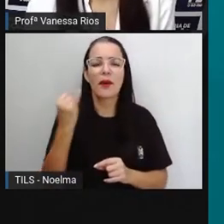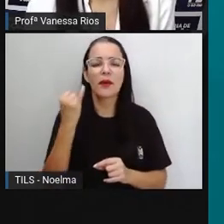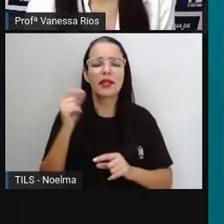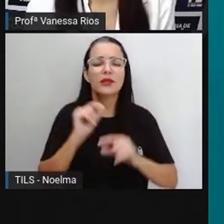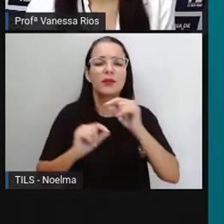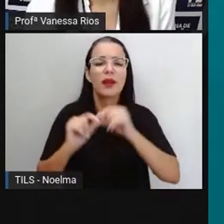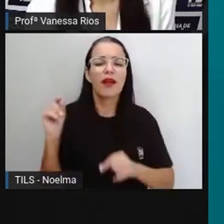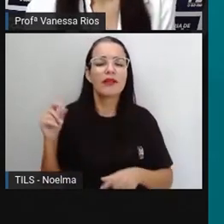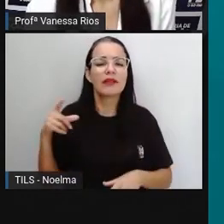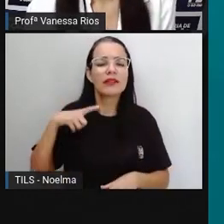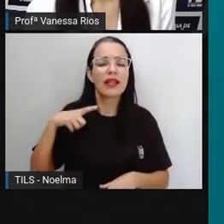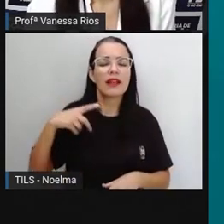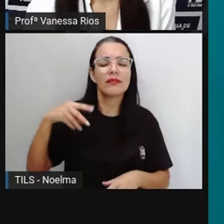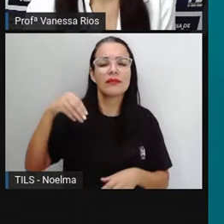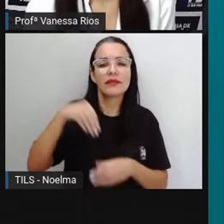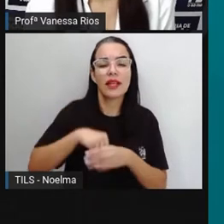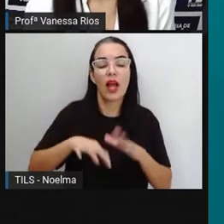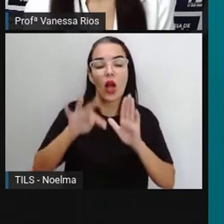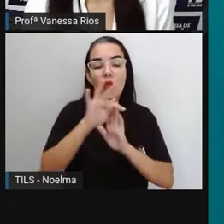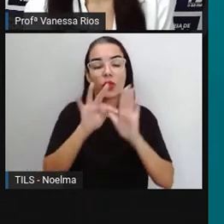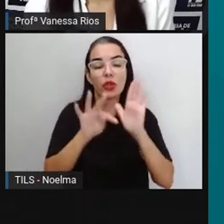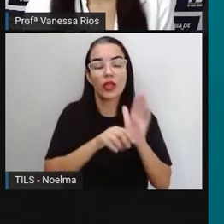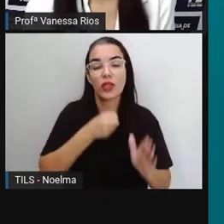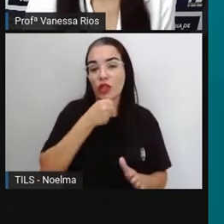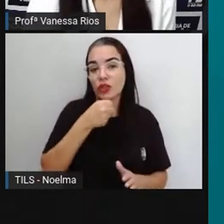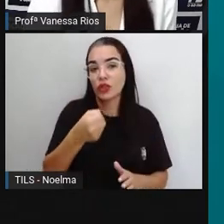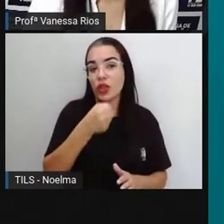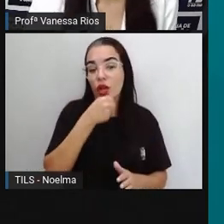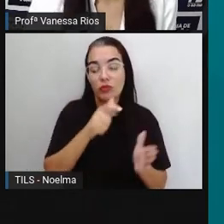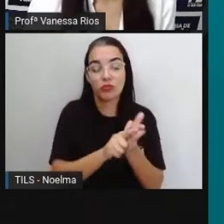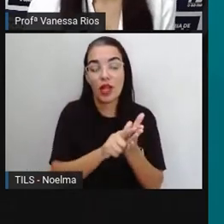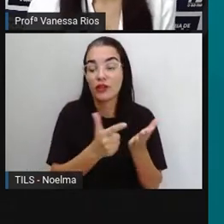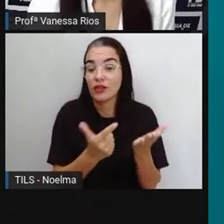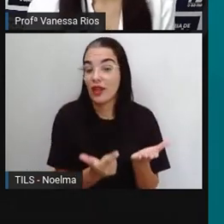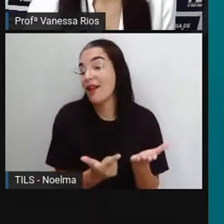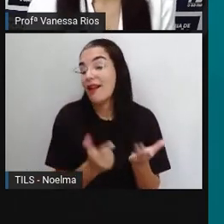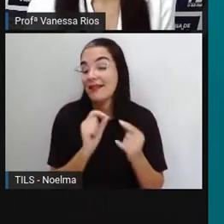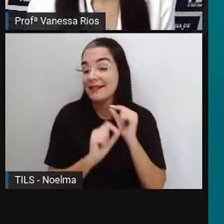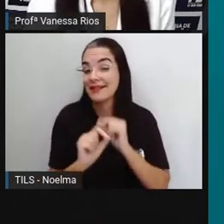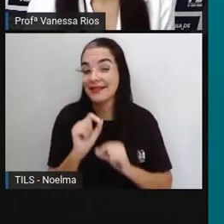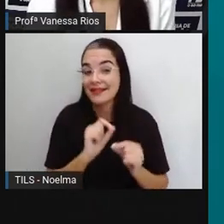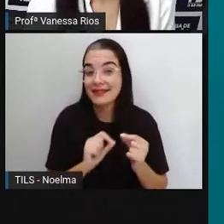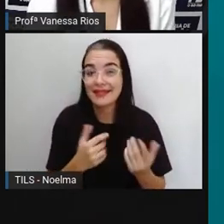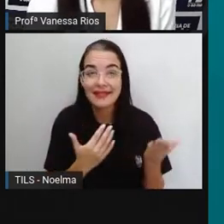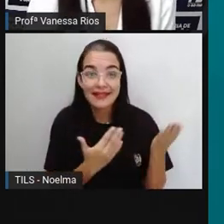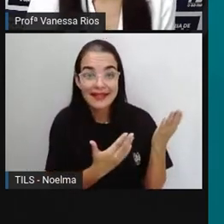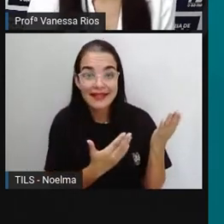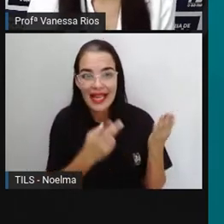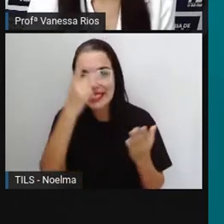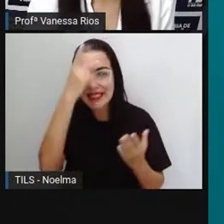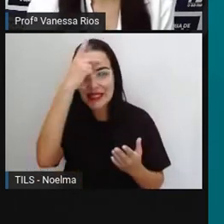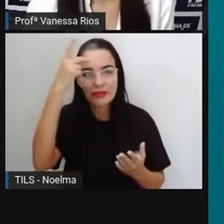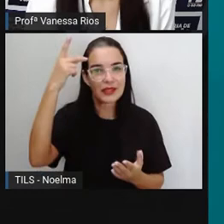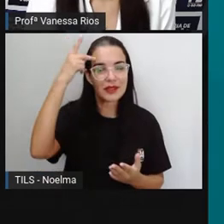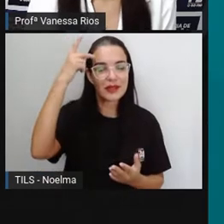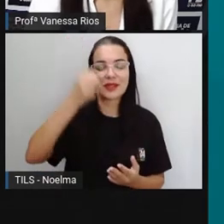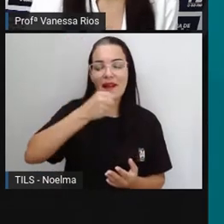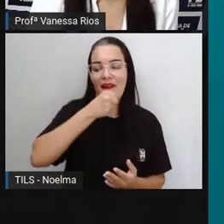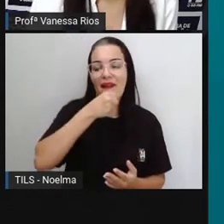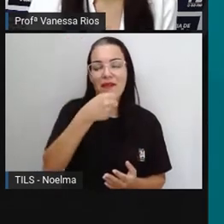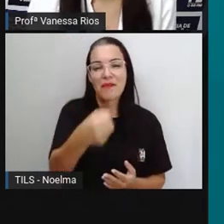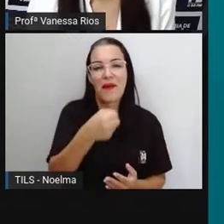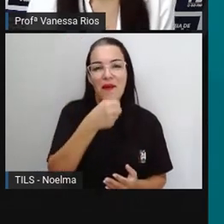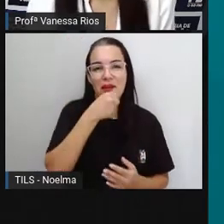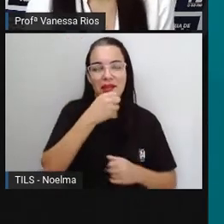compõe aí os textos jornalísticos e também a reportagem, que são aí os repórteres, as